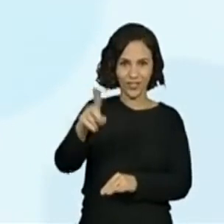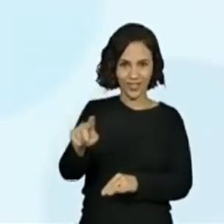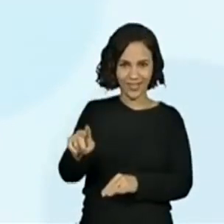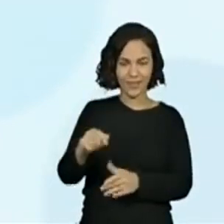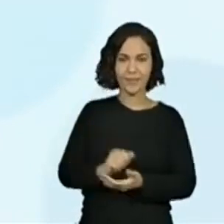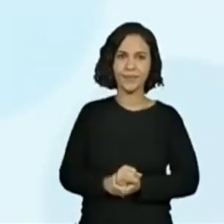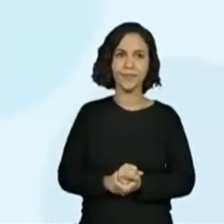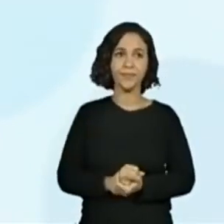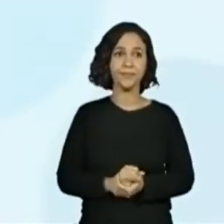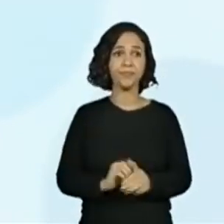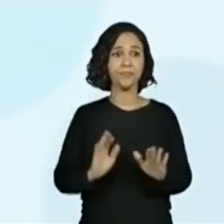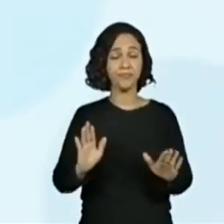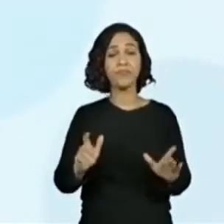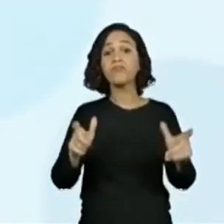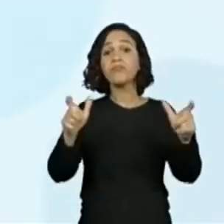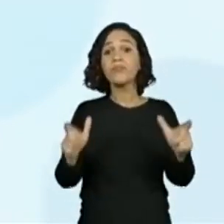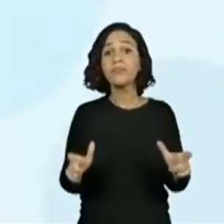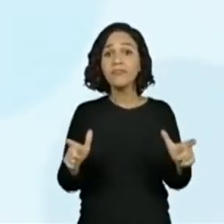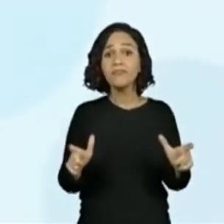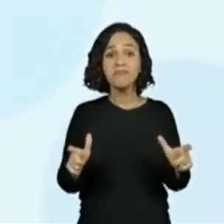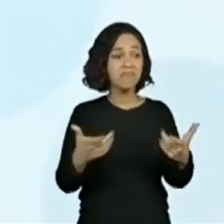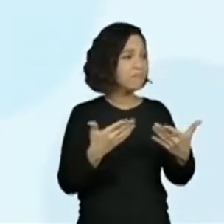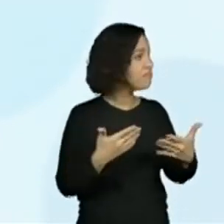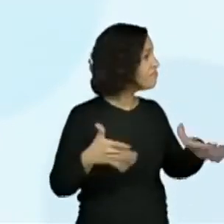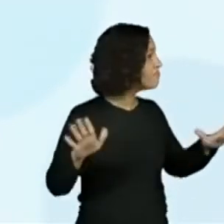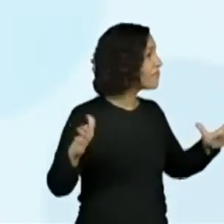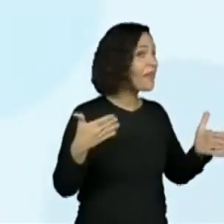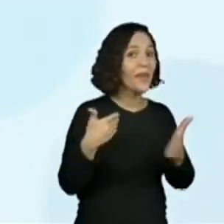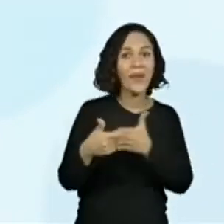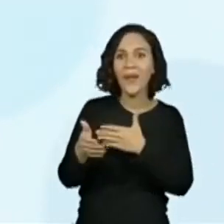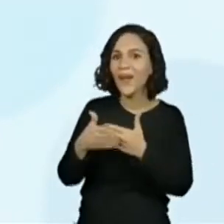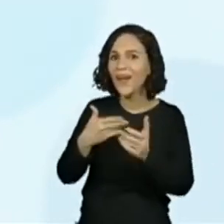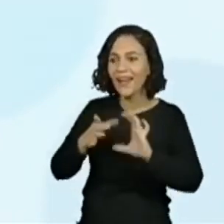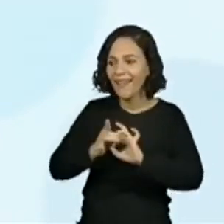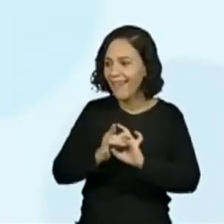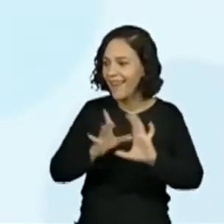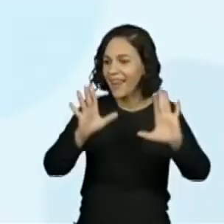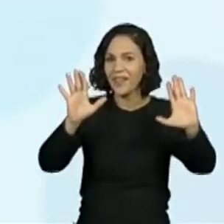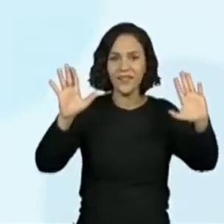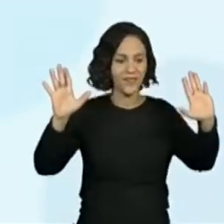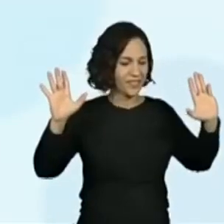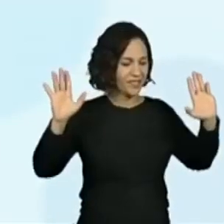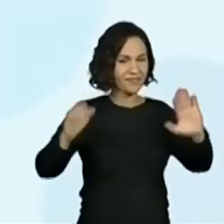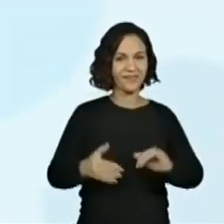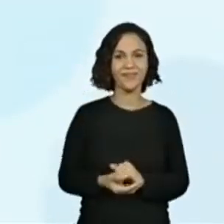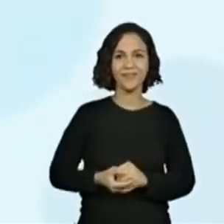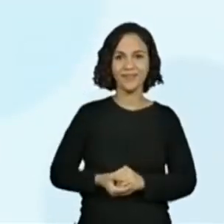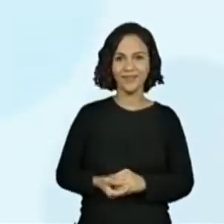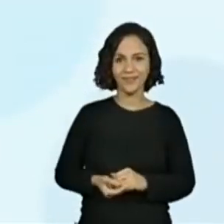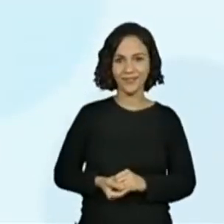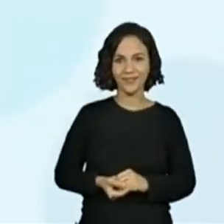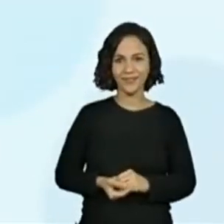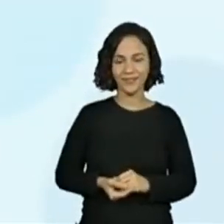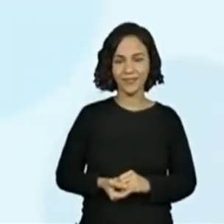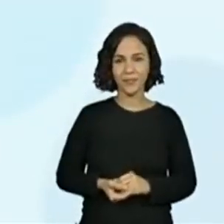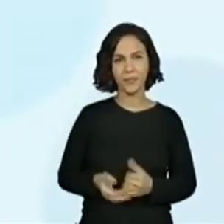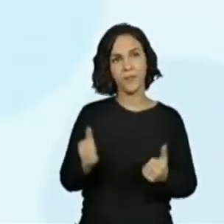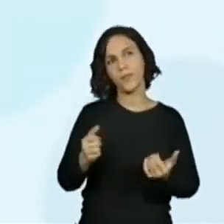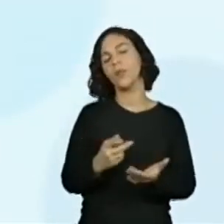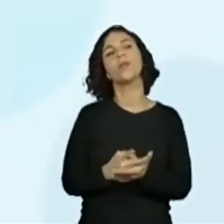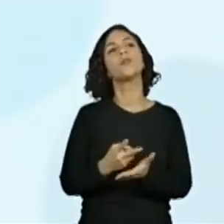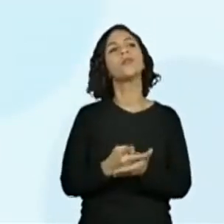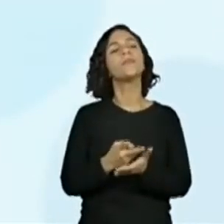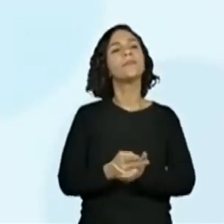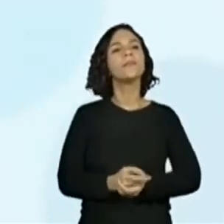o espaço adequado para brincar de amarelinha é um espaço livre. Continuando?